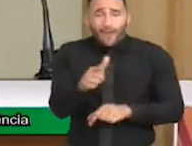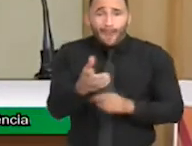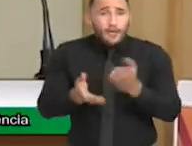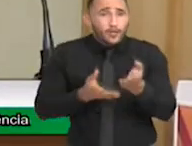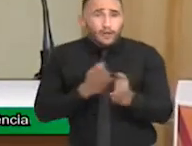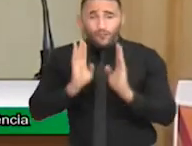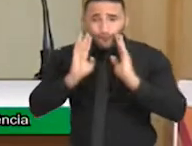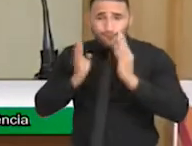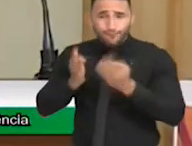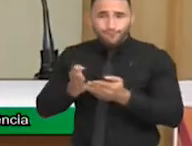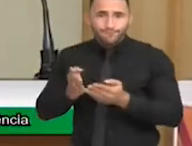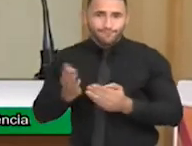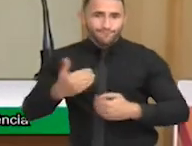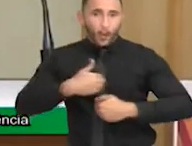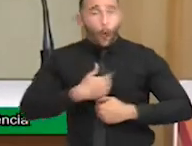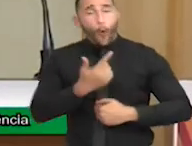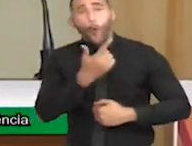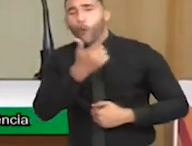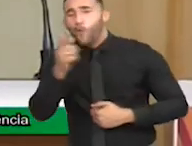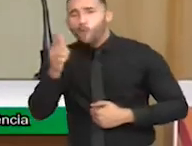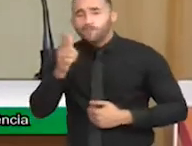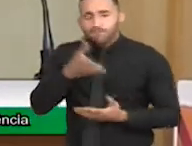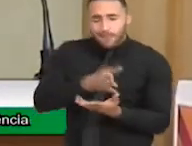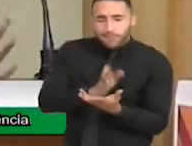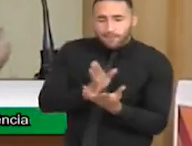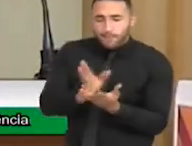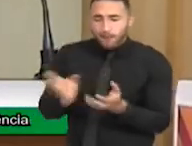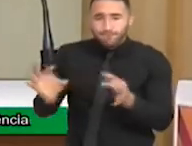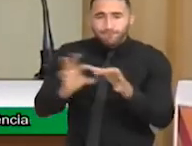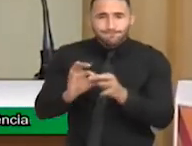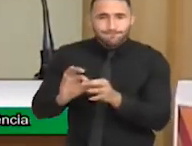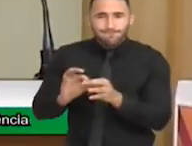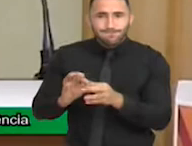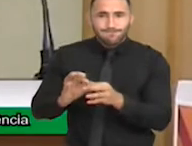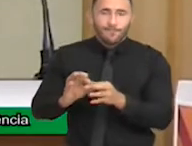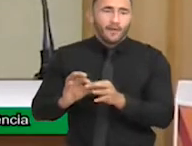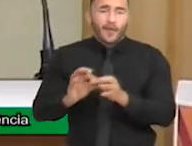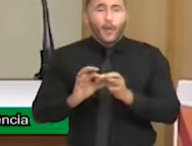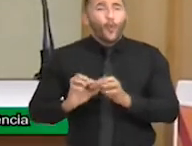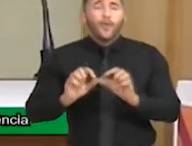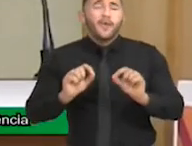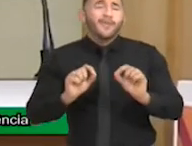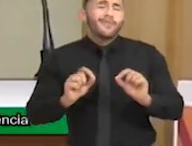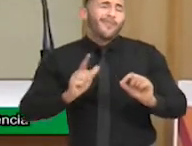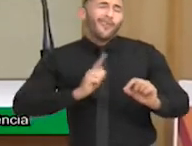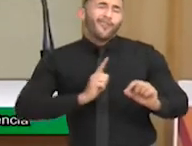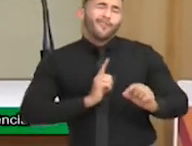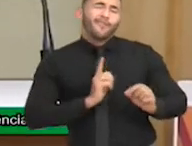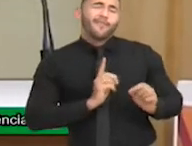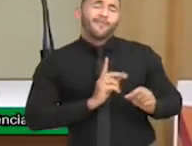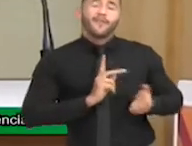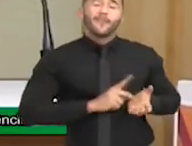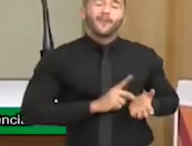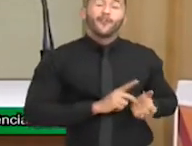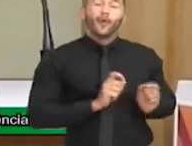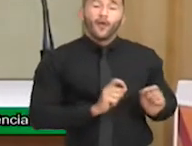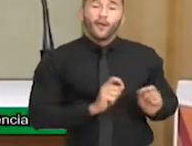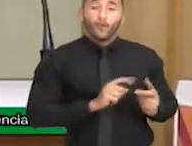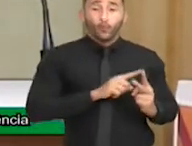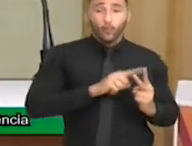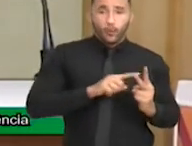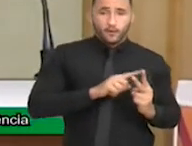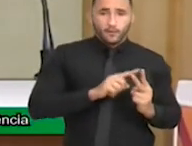e interdisciplinar. o que temos no máximo nesses centros de reabilitação são duas